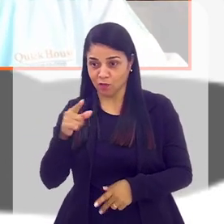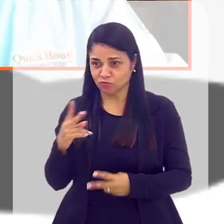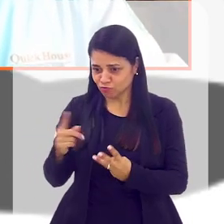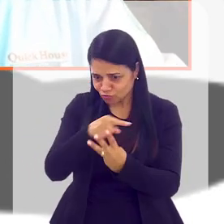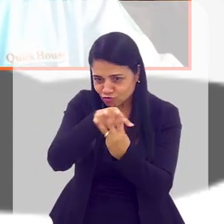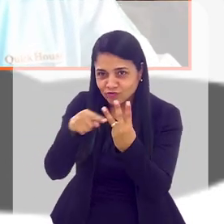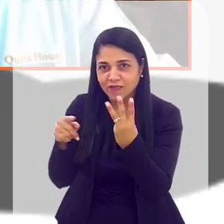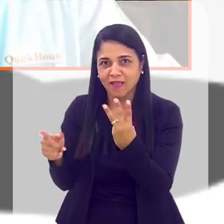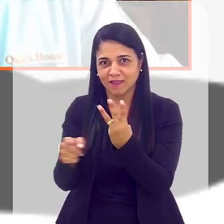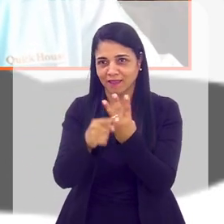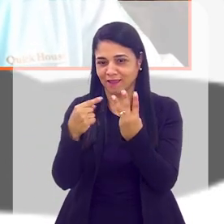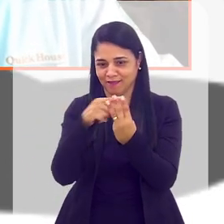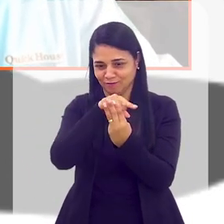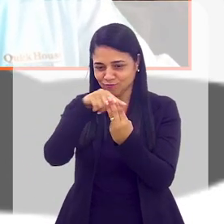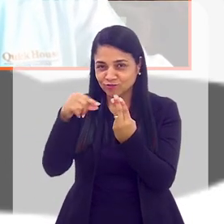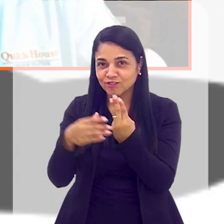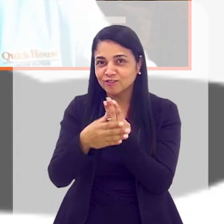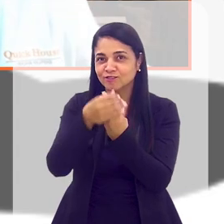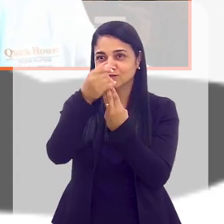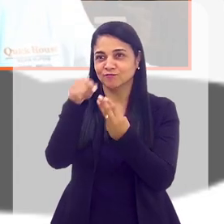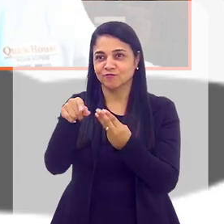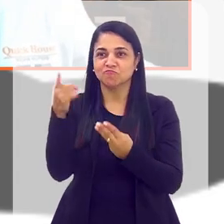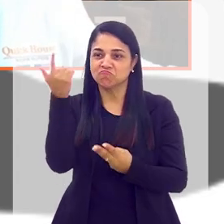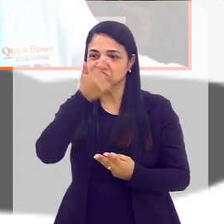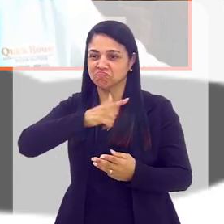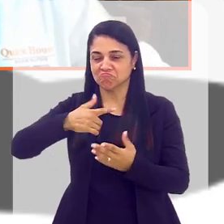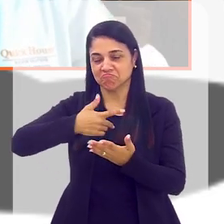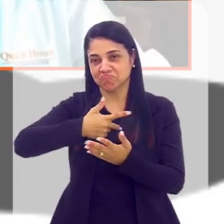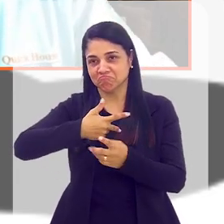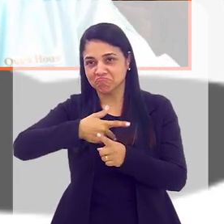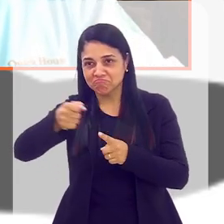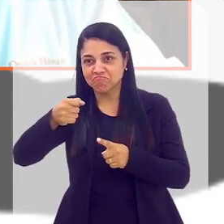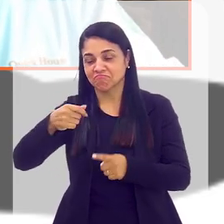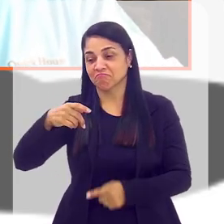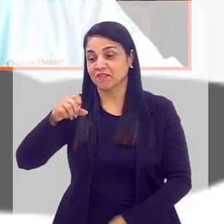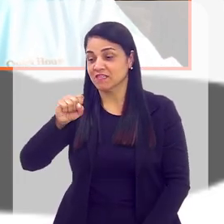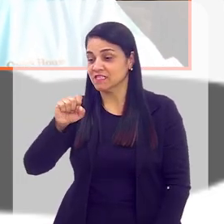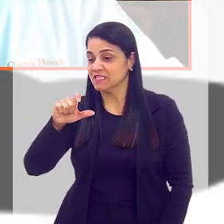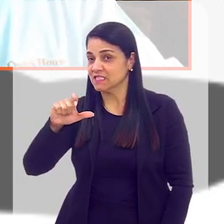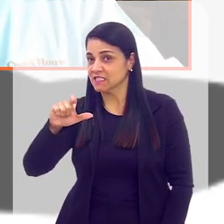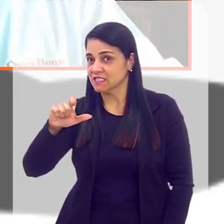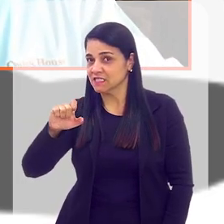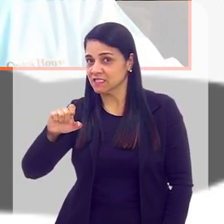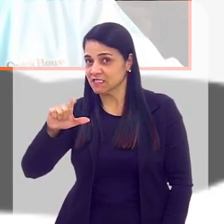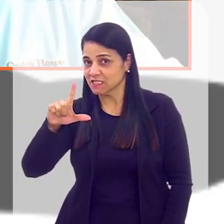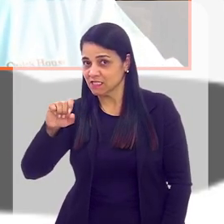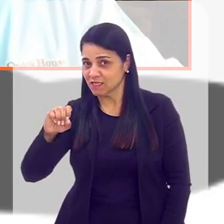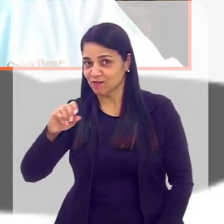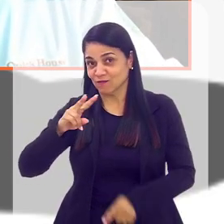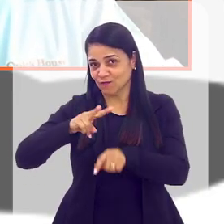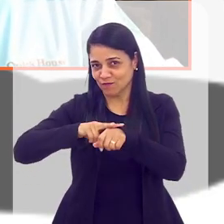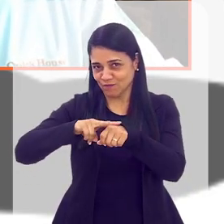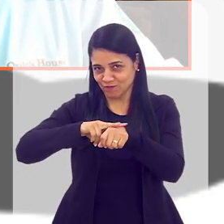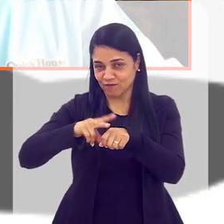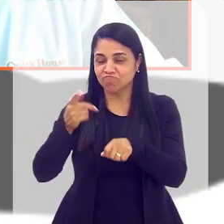Todos vocês, né? Eu estou vendo que não é à toa que vocês ganharam o selo verde. Sim, nós temos o selo verde da